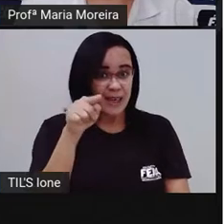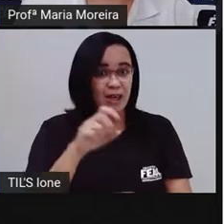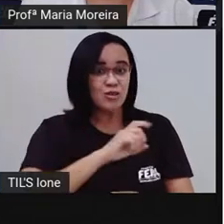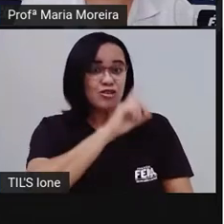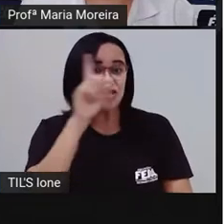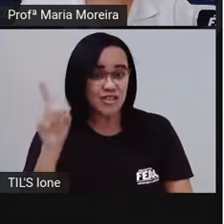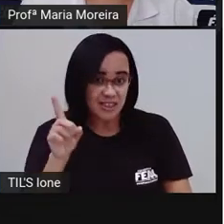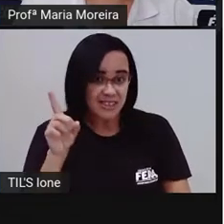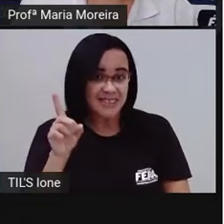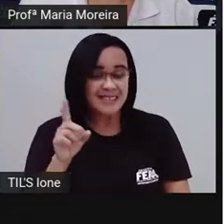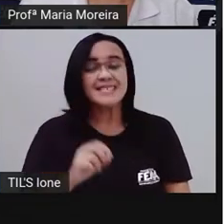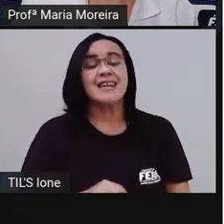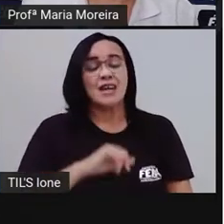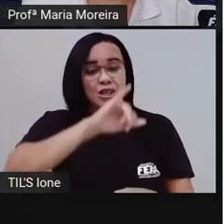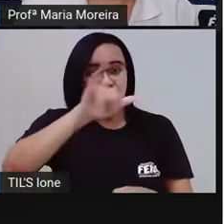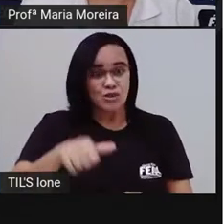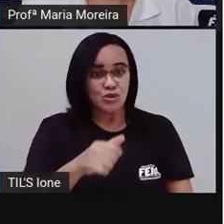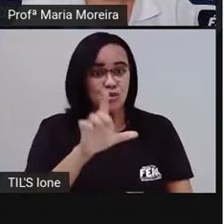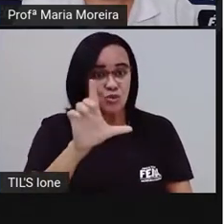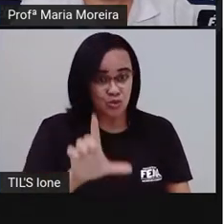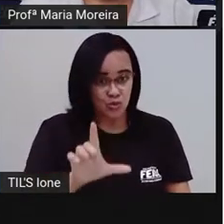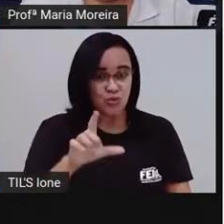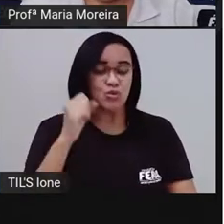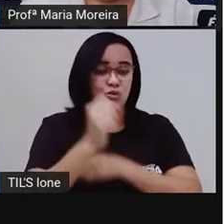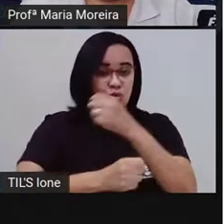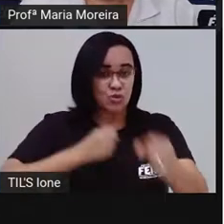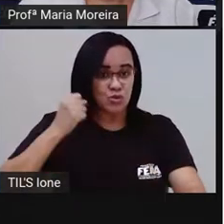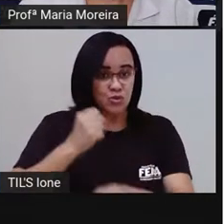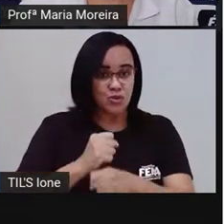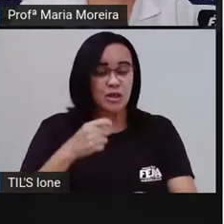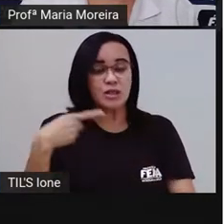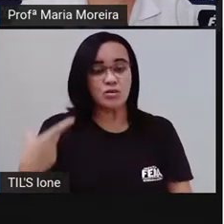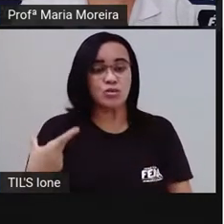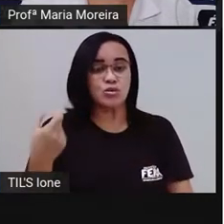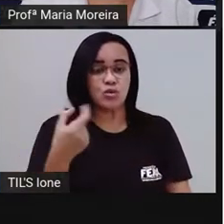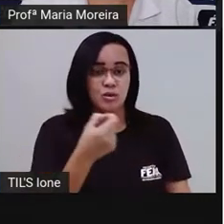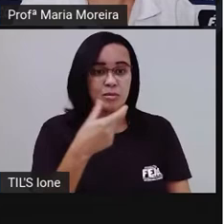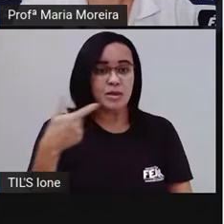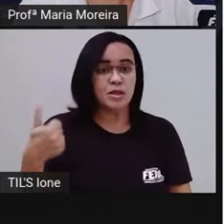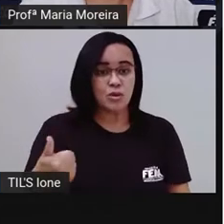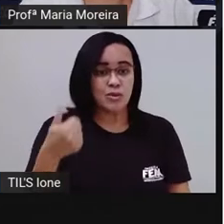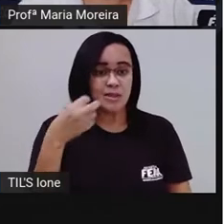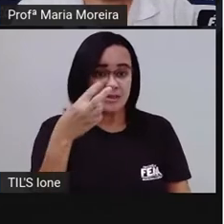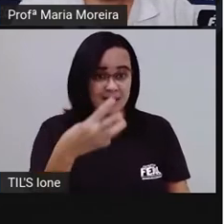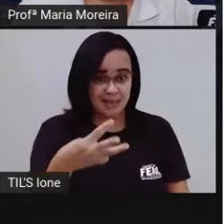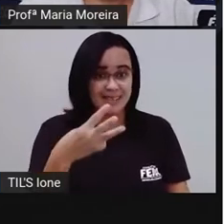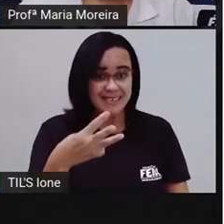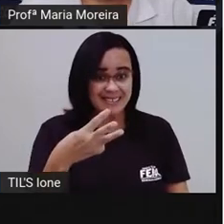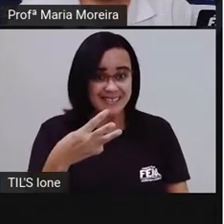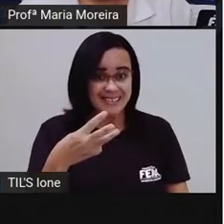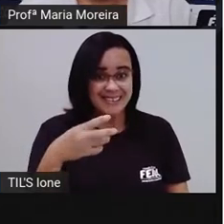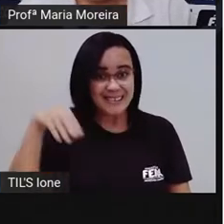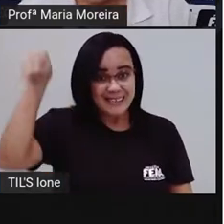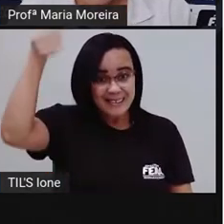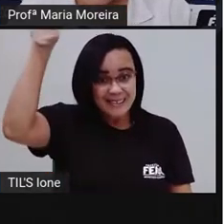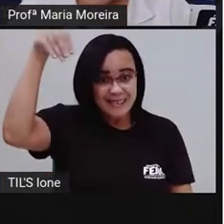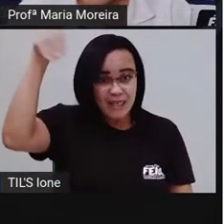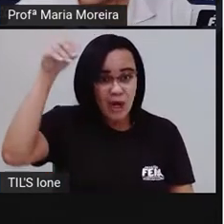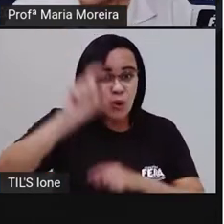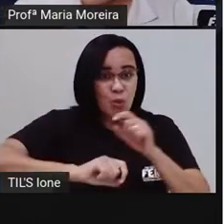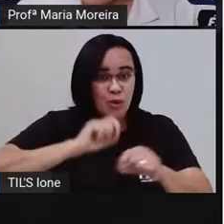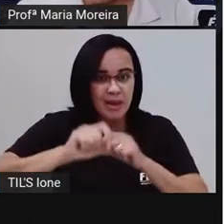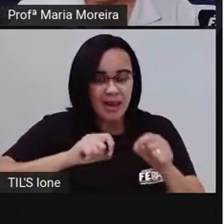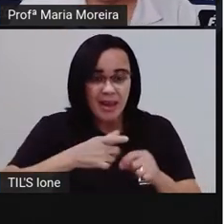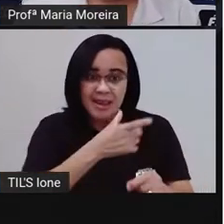ou seja, dia 22 de julho de 2013. Trim! O sinal anuncia o recreio